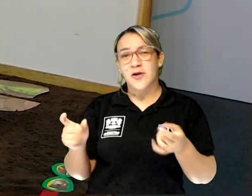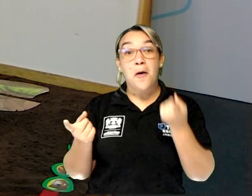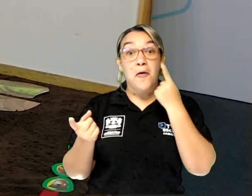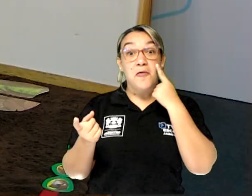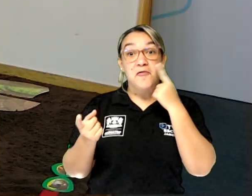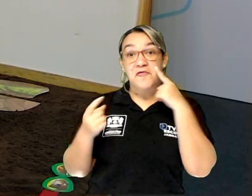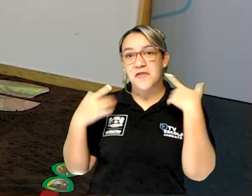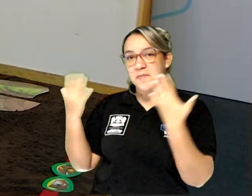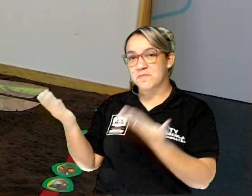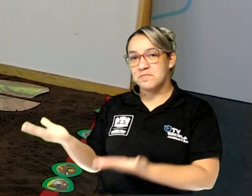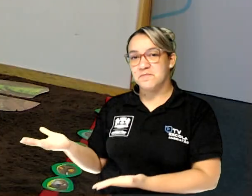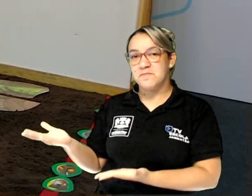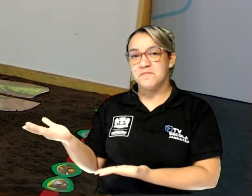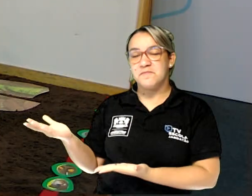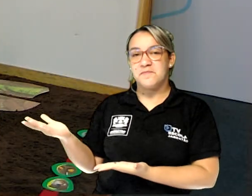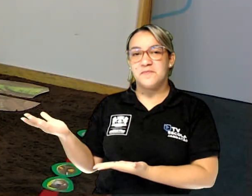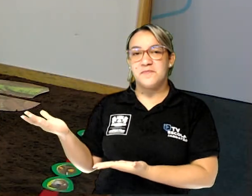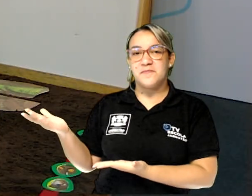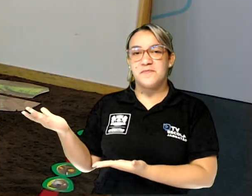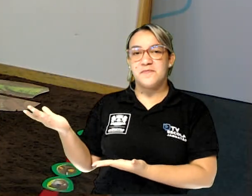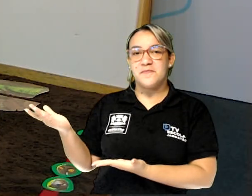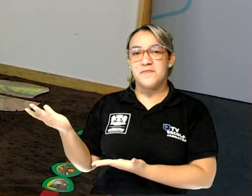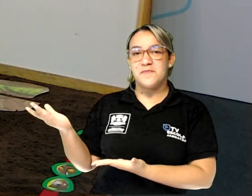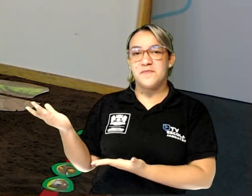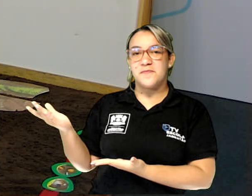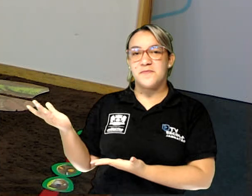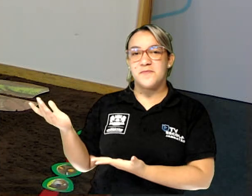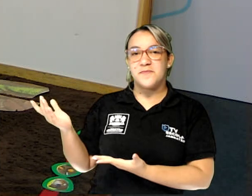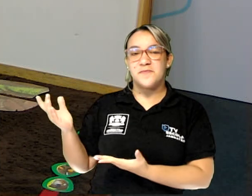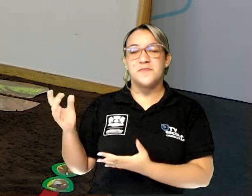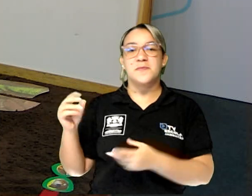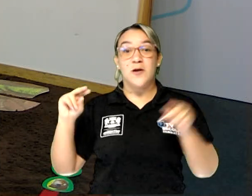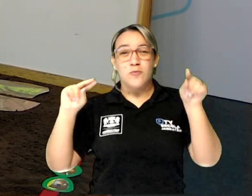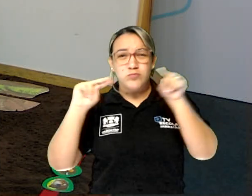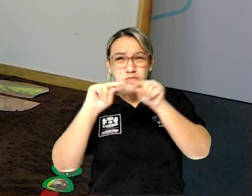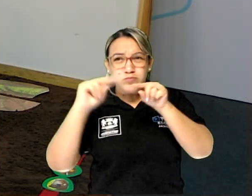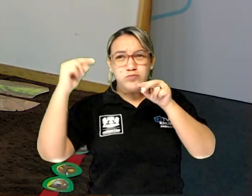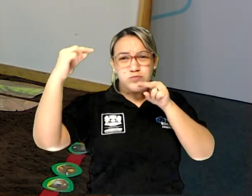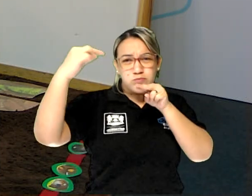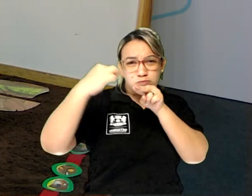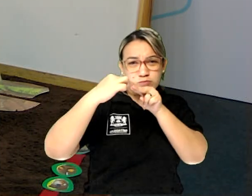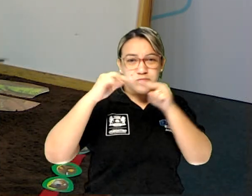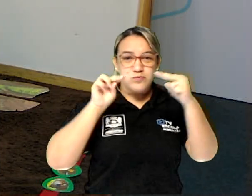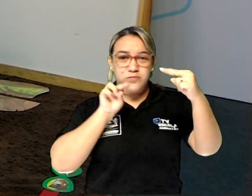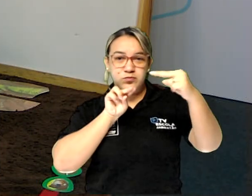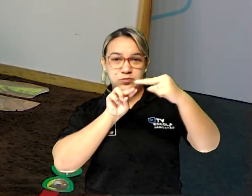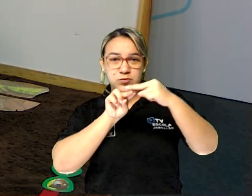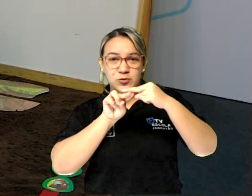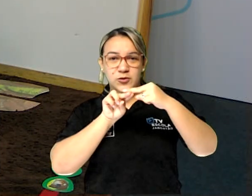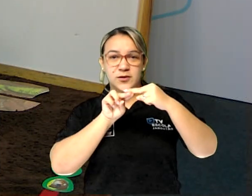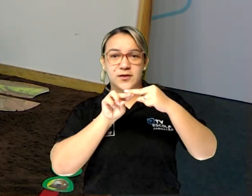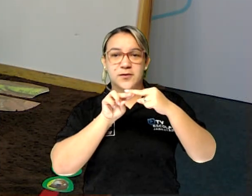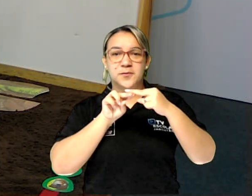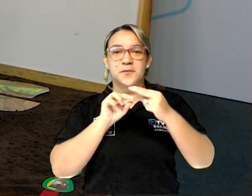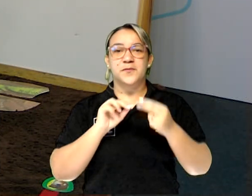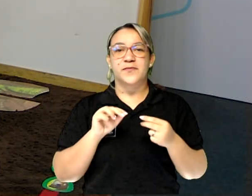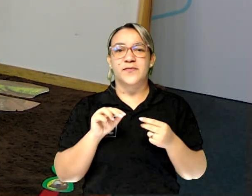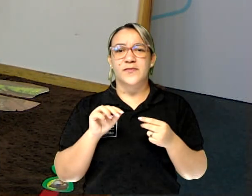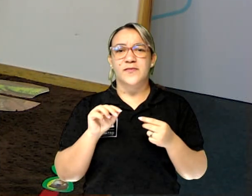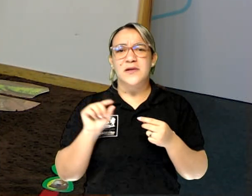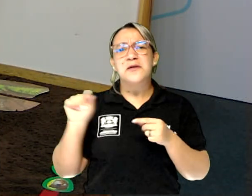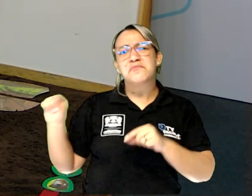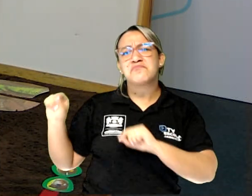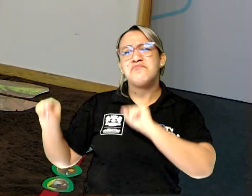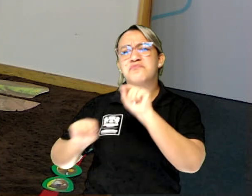só. Vamos chegar aqui, mais para perto do quadro, para a gente poder montar. Essa parte aqui,